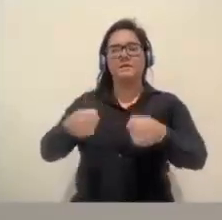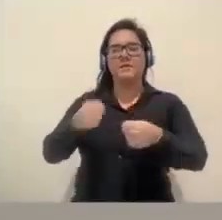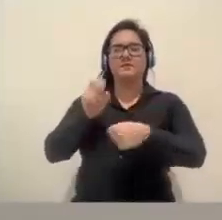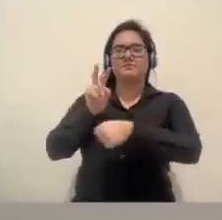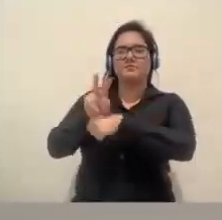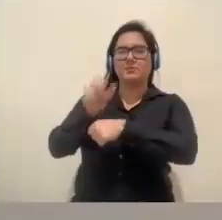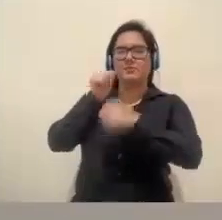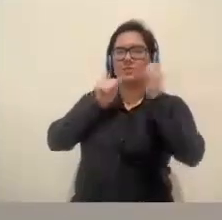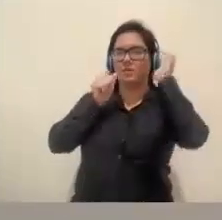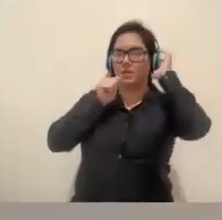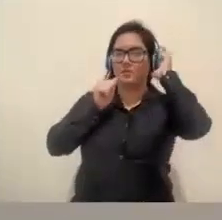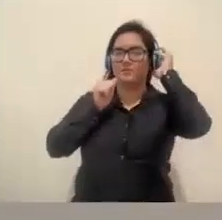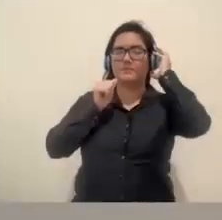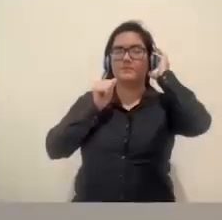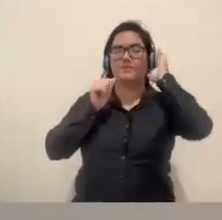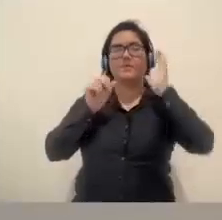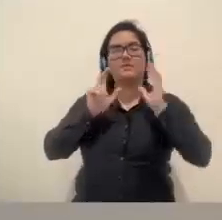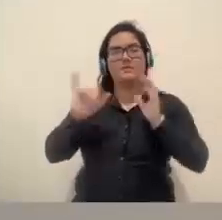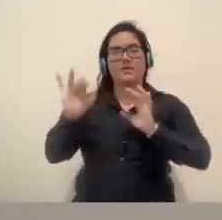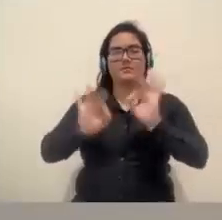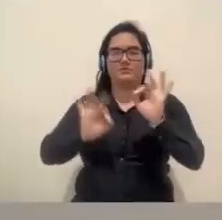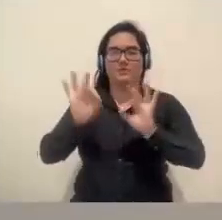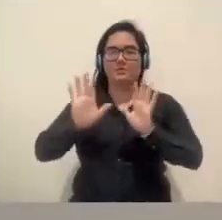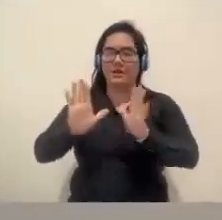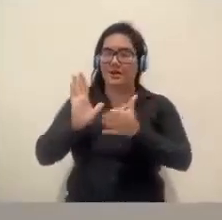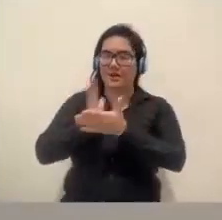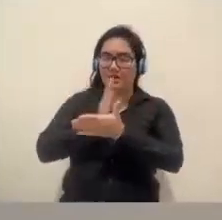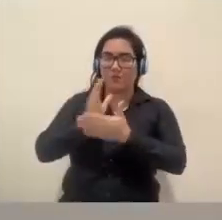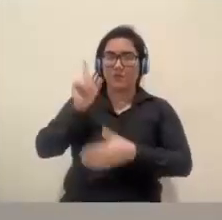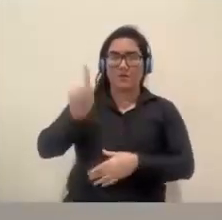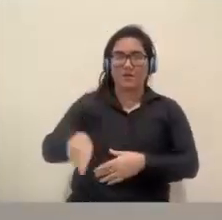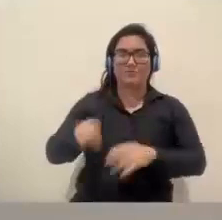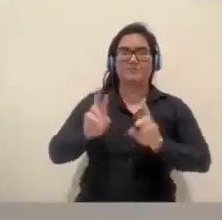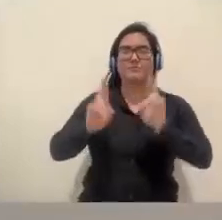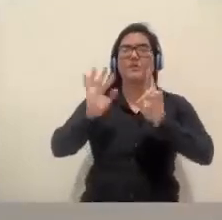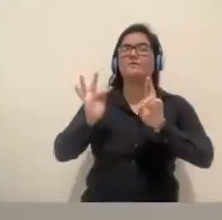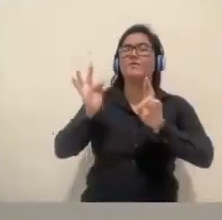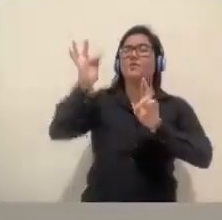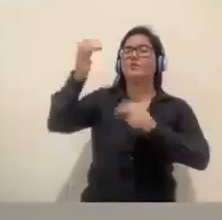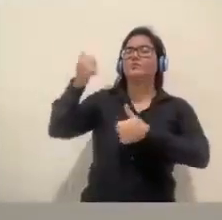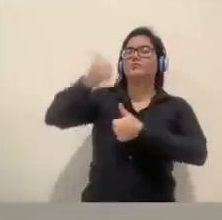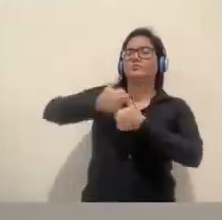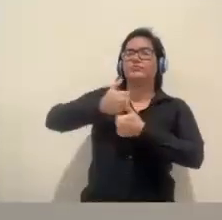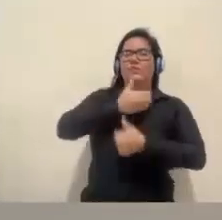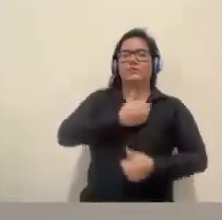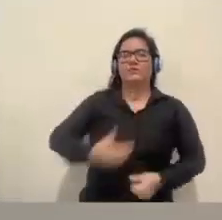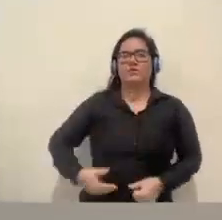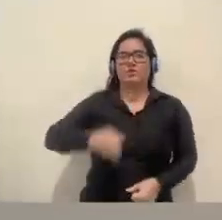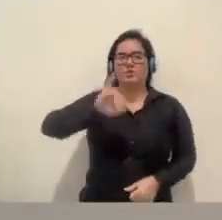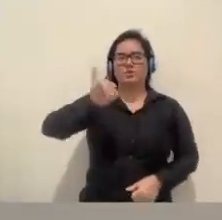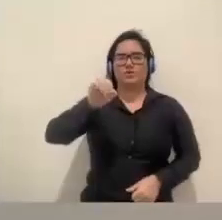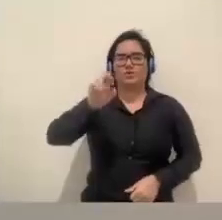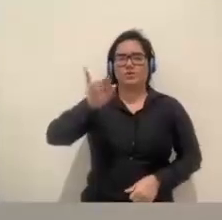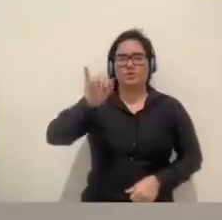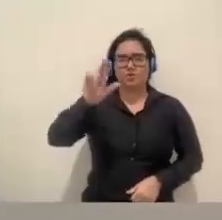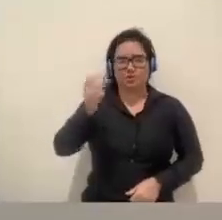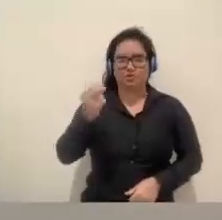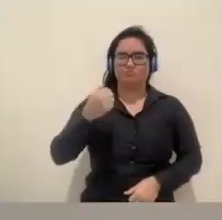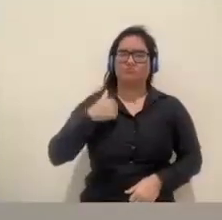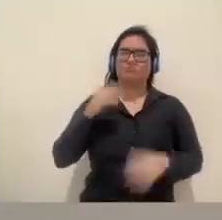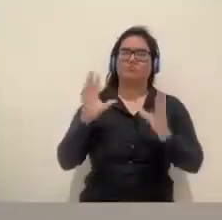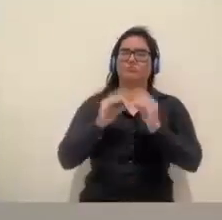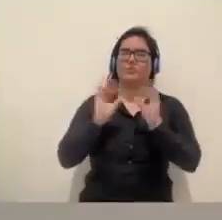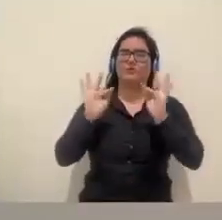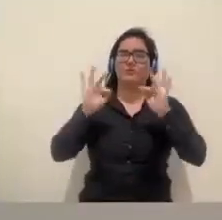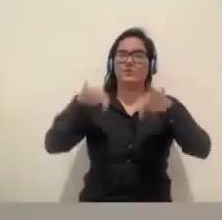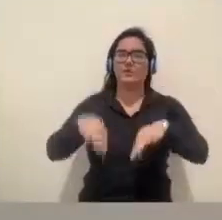atendidos todos, mas alguns serão atendidos pelo nosso futuro governador, Jorginho Mello. Queria, só para encerrar, senhor presidente, falar